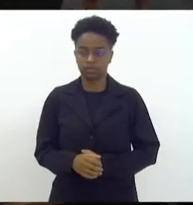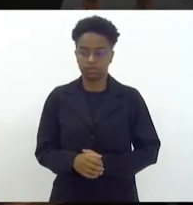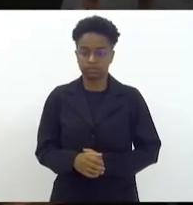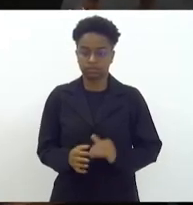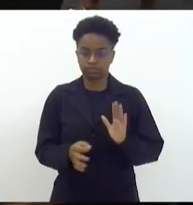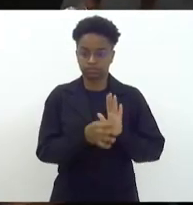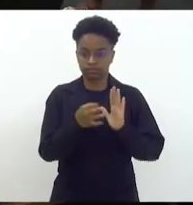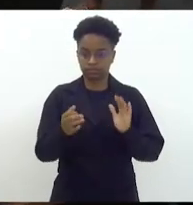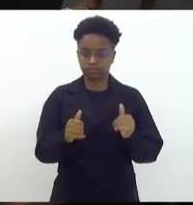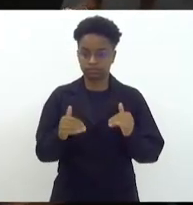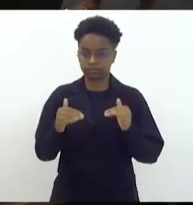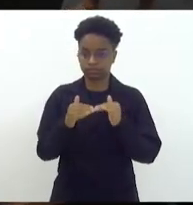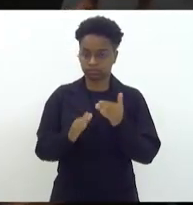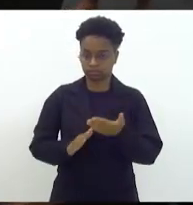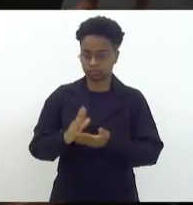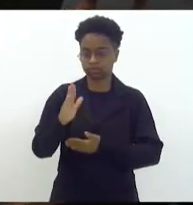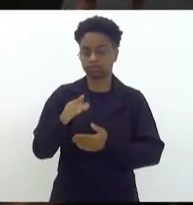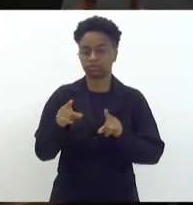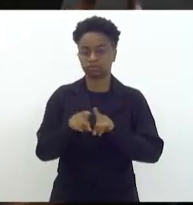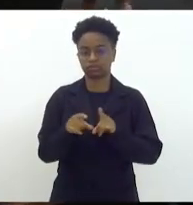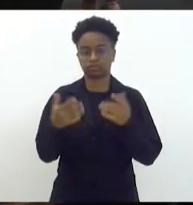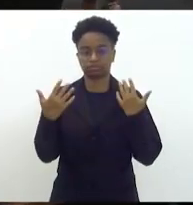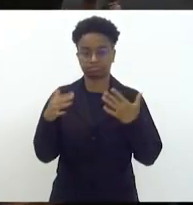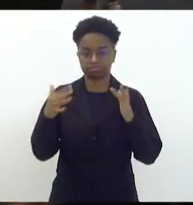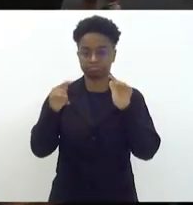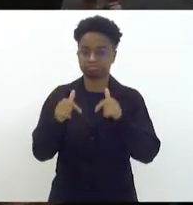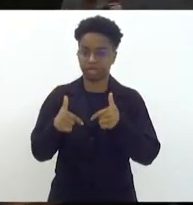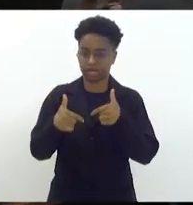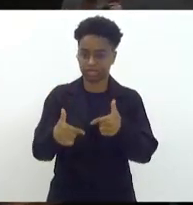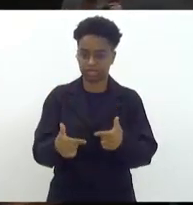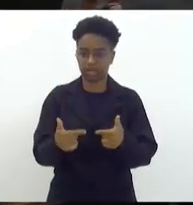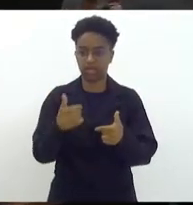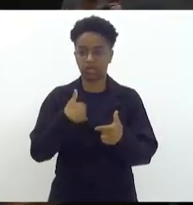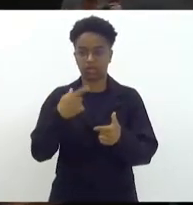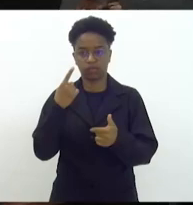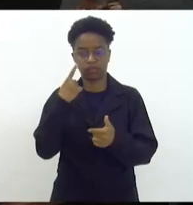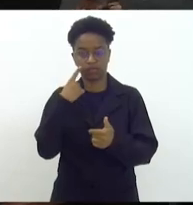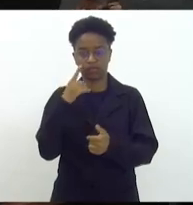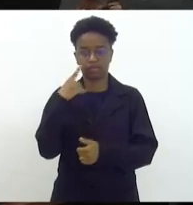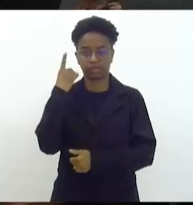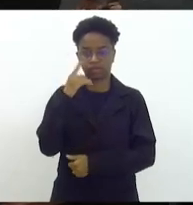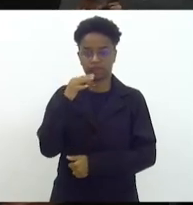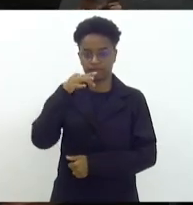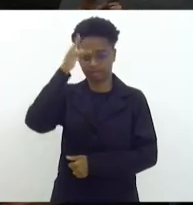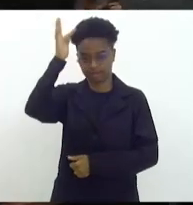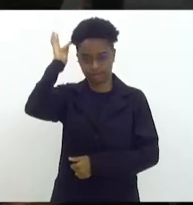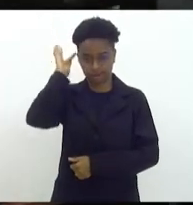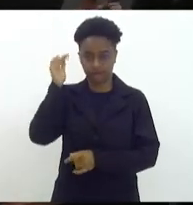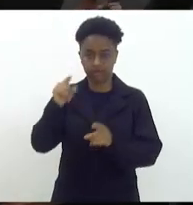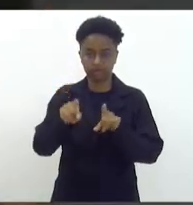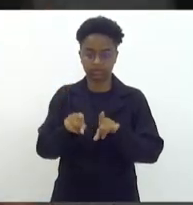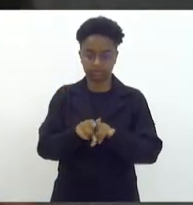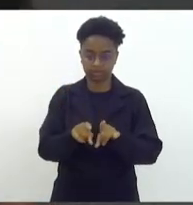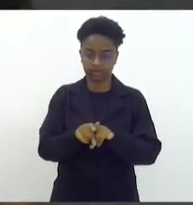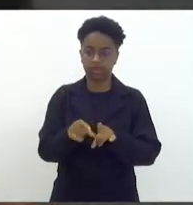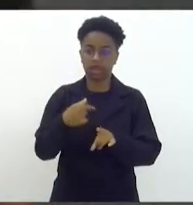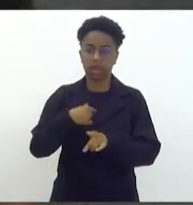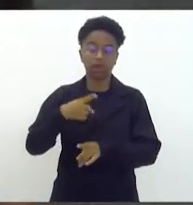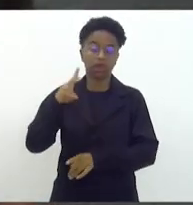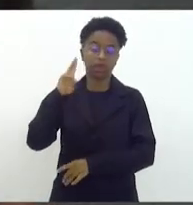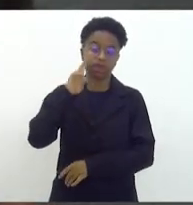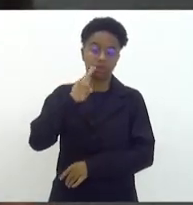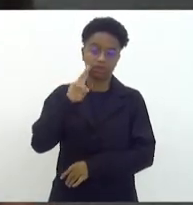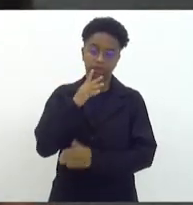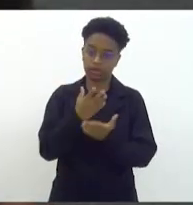Parecer favorável, elogiando a sua iniciativa, estou vendo aqui o deputado Fred Pacheco e quero lembrar aqui